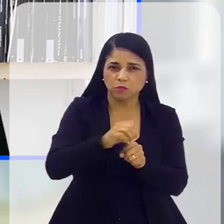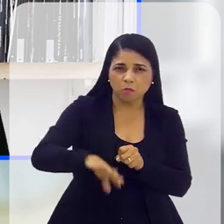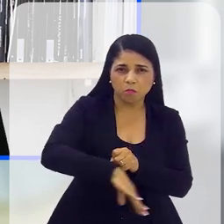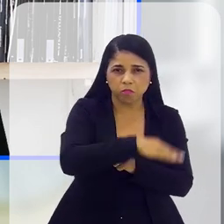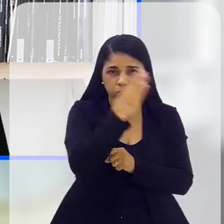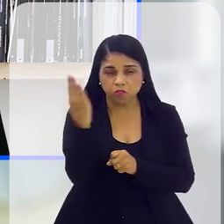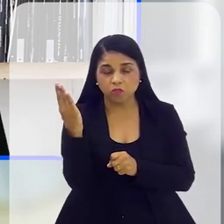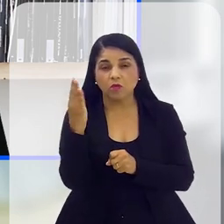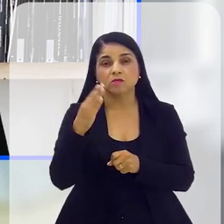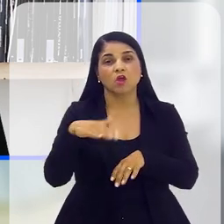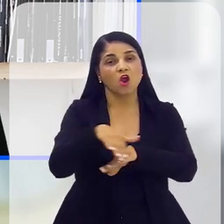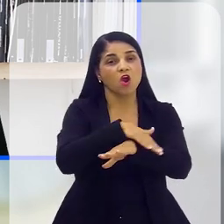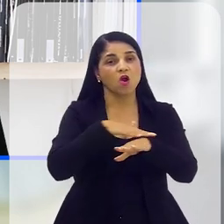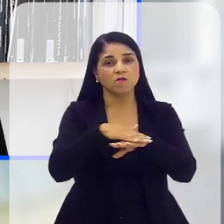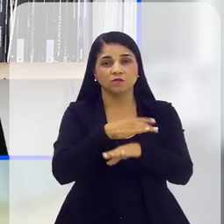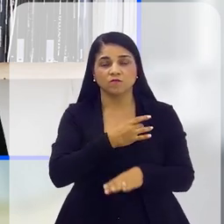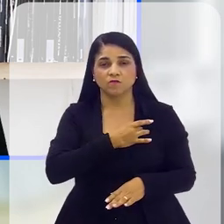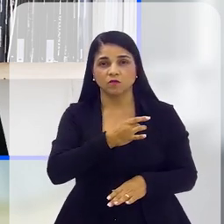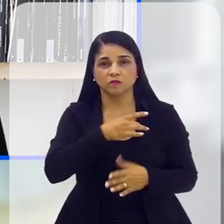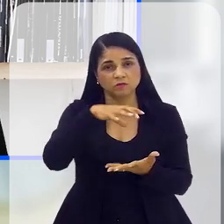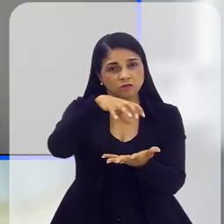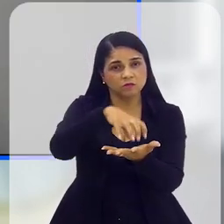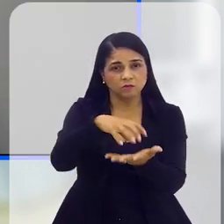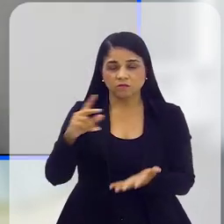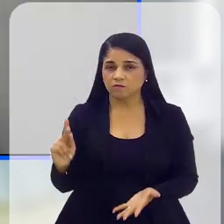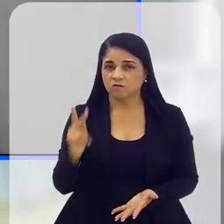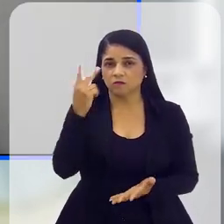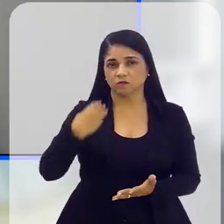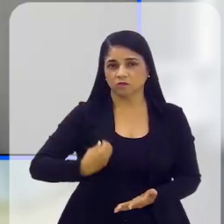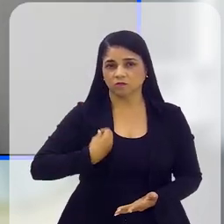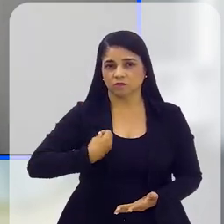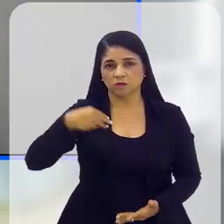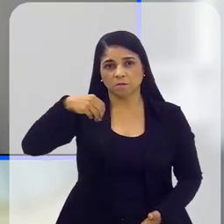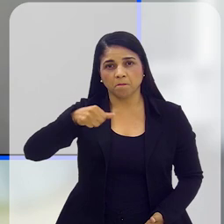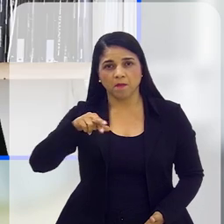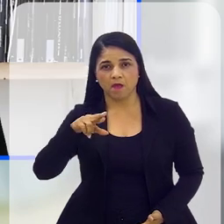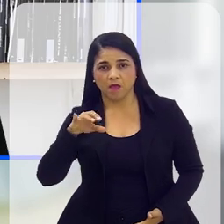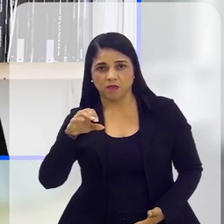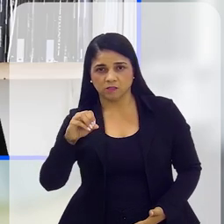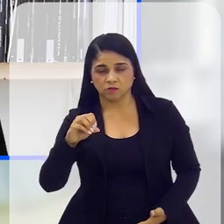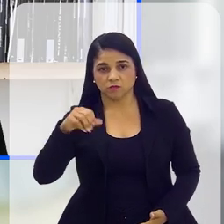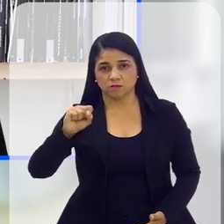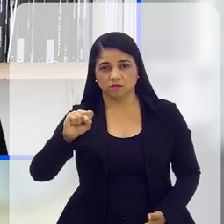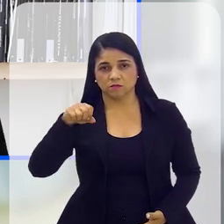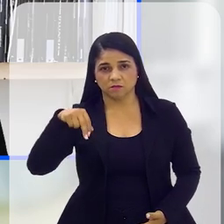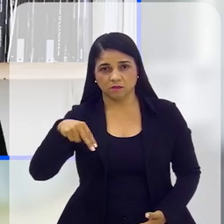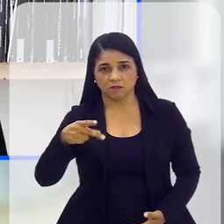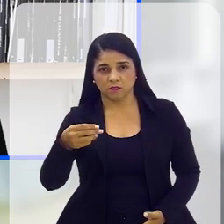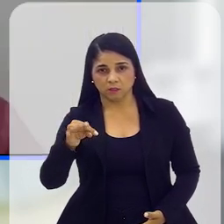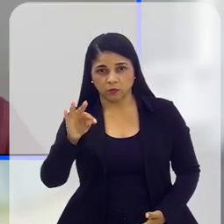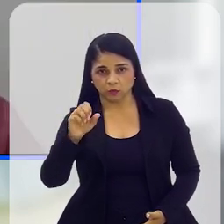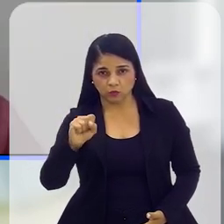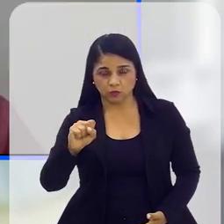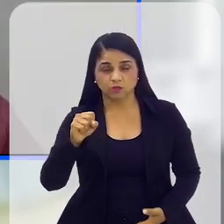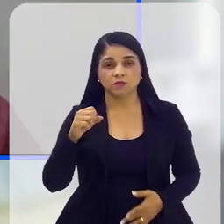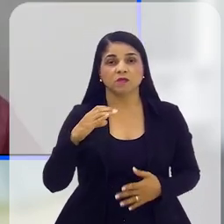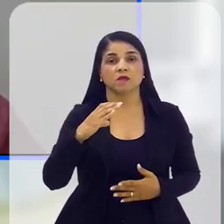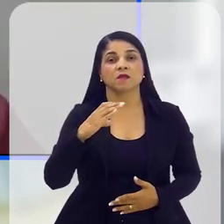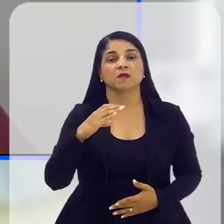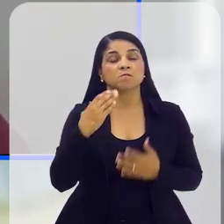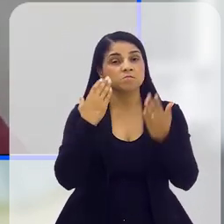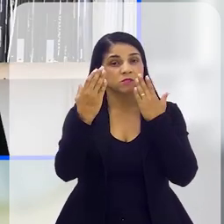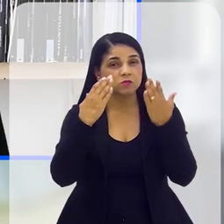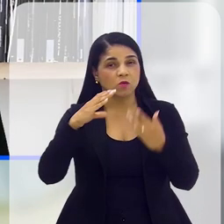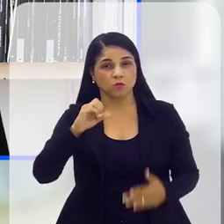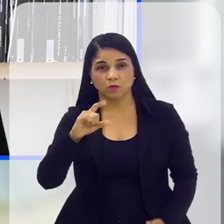com o voluntário do Centro de Valorização da Vida, Márcio Santos Nascimento, com o psicólogo clínico Carlos Aragão